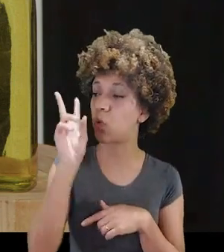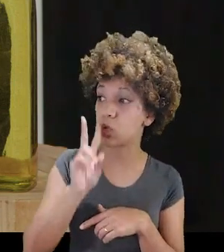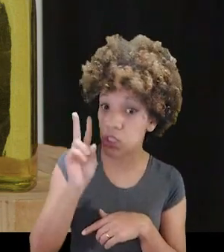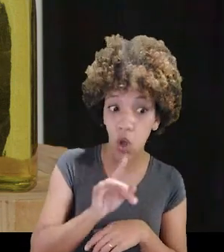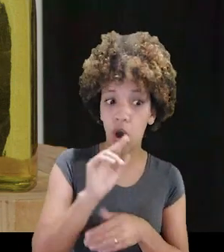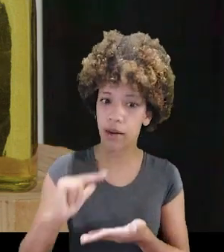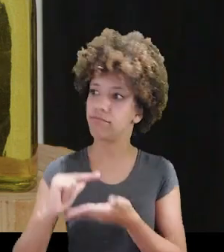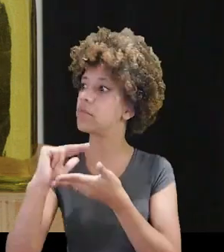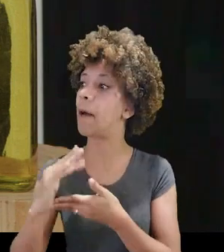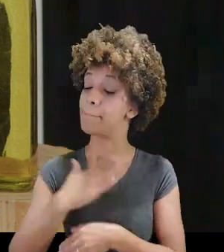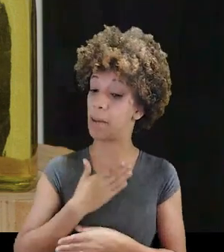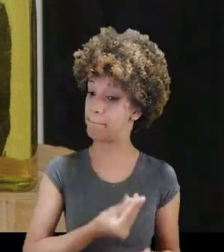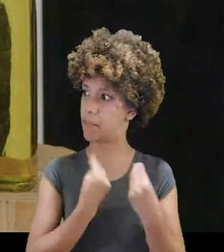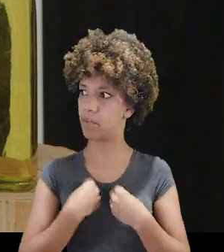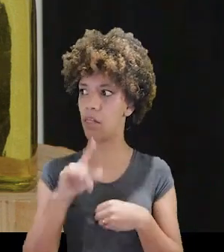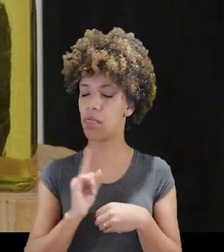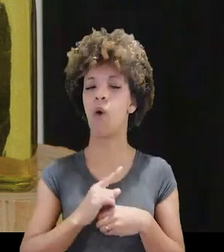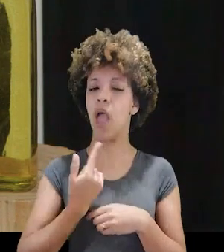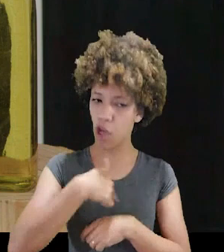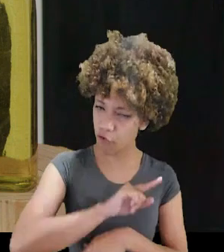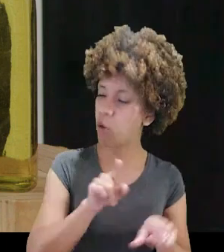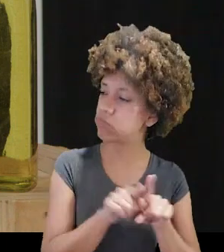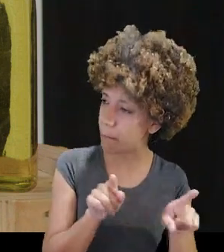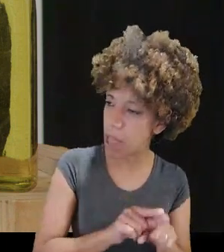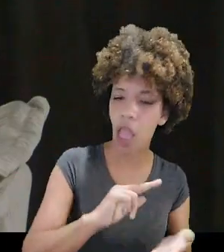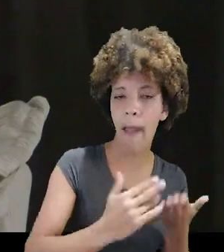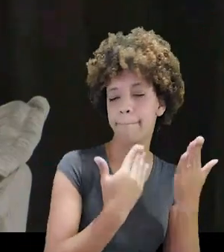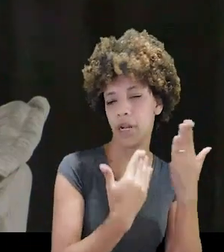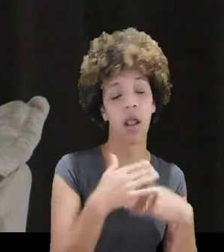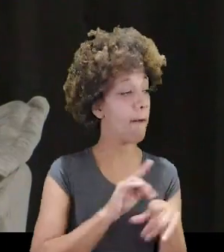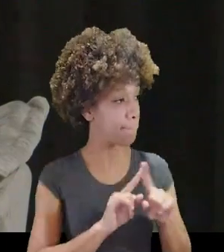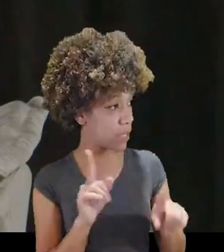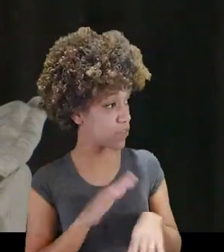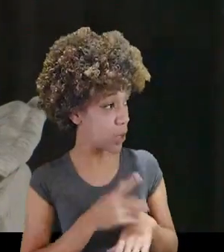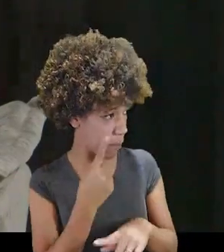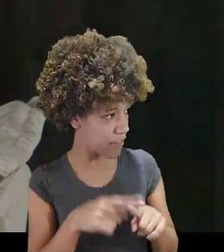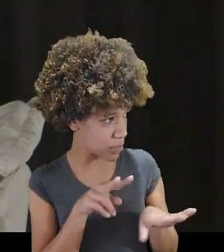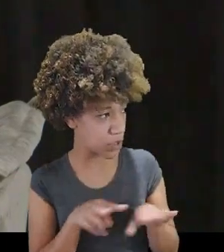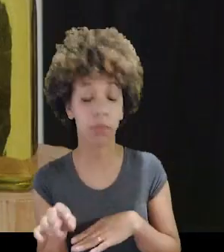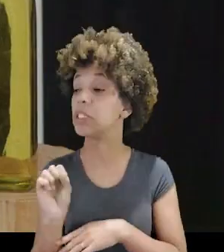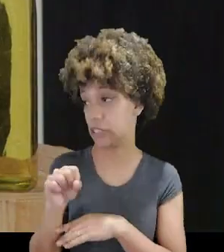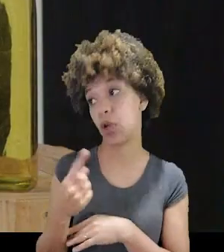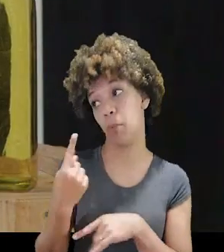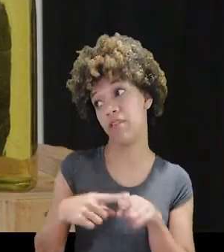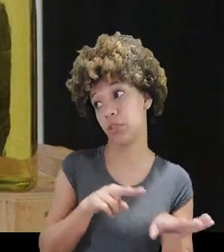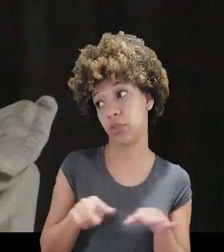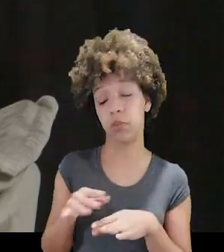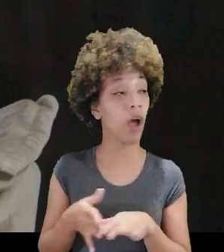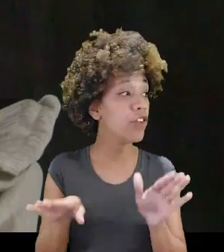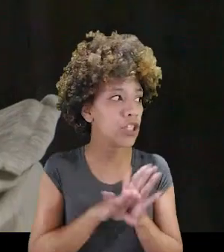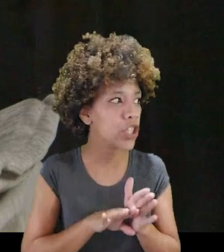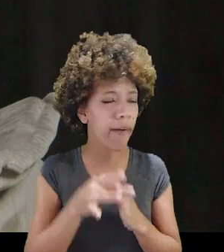história do paciente para a minha vida, eu vou para a minha terapia, faço a minha terapia. Mas você faz terapia uma vez por semana? Uma vez por semana,